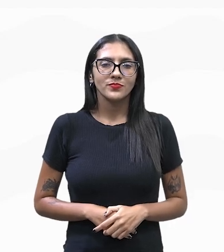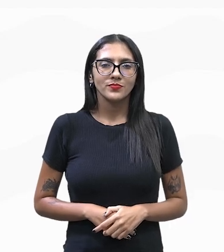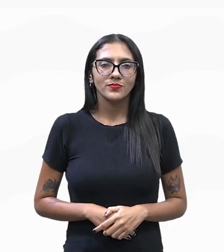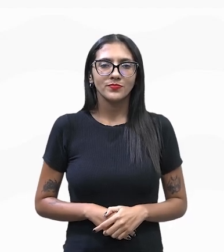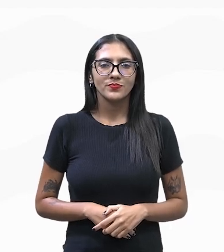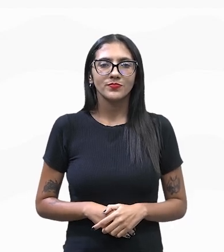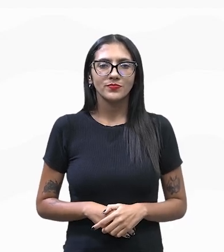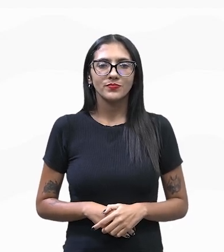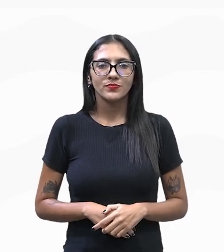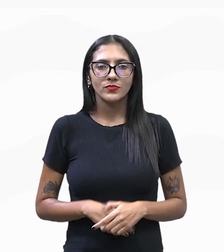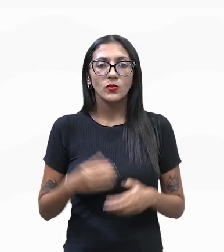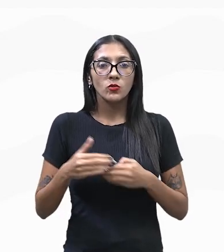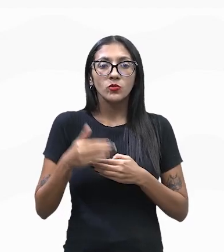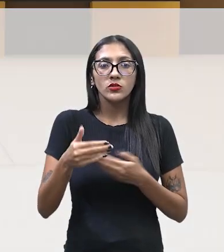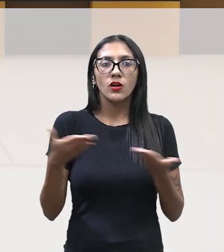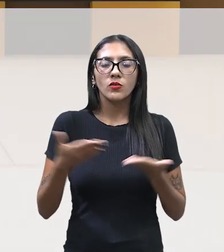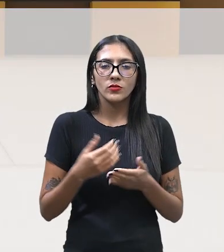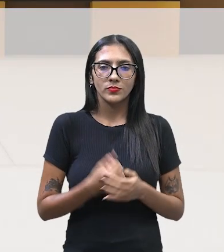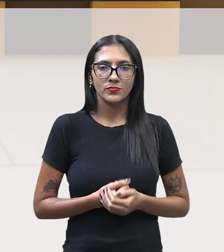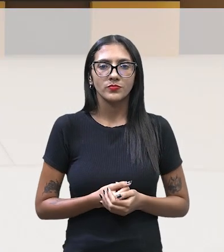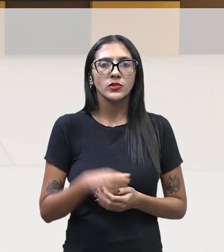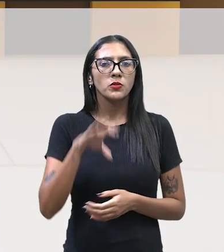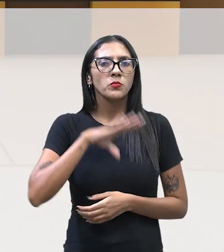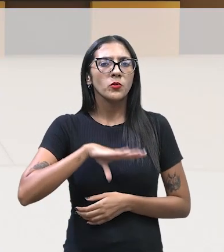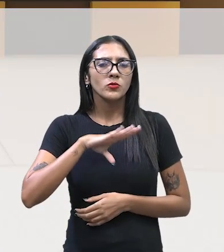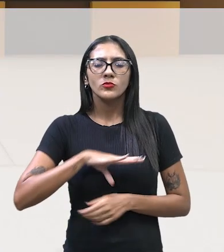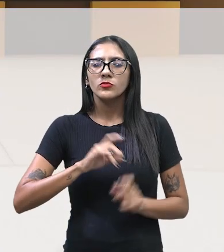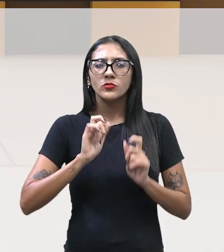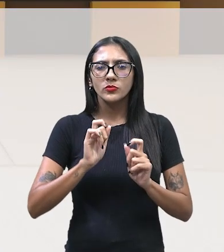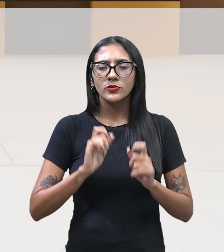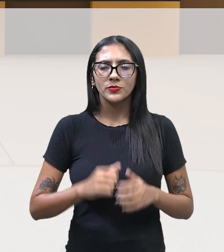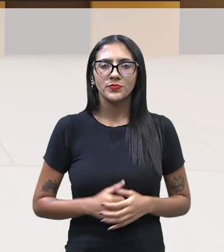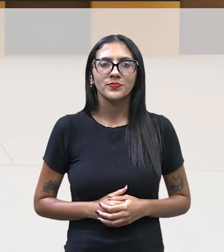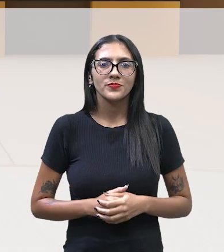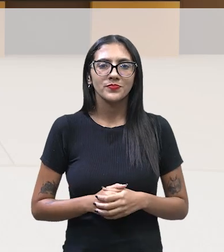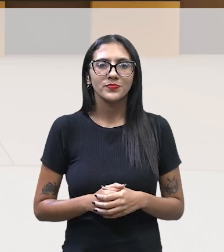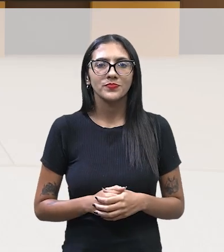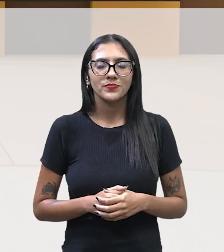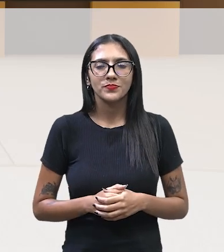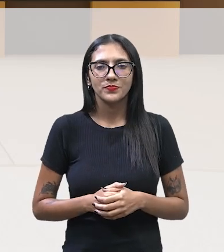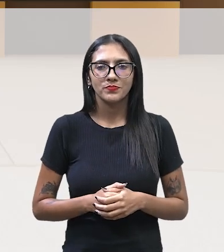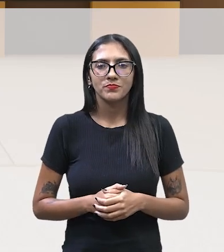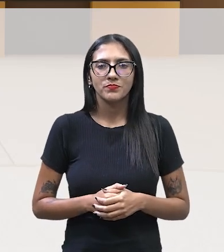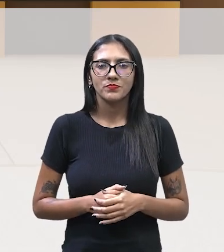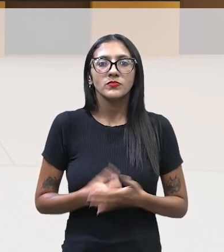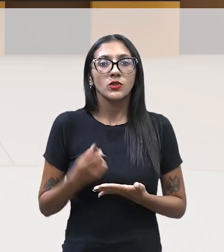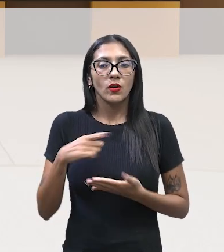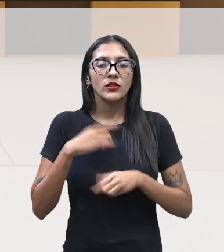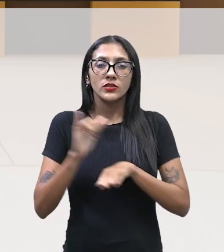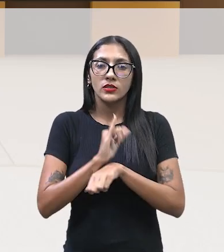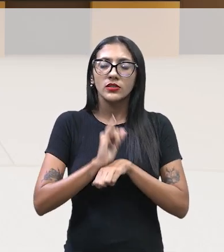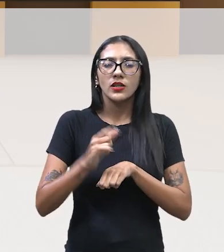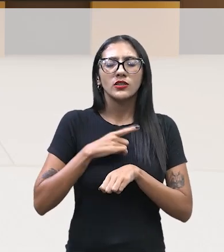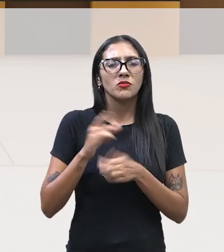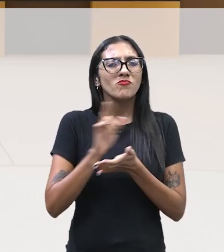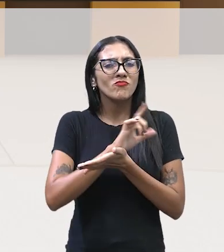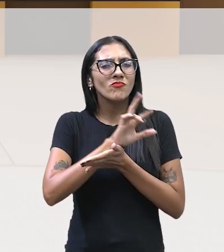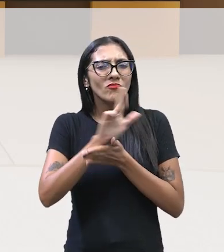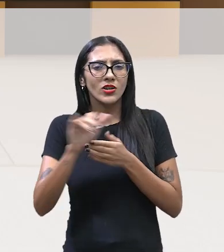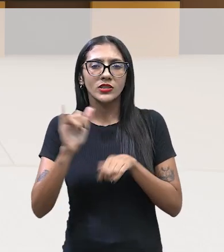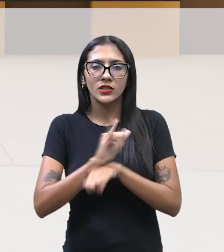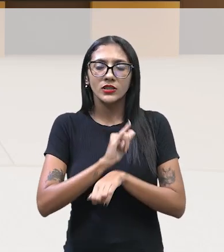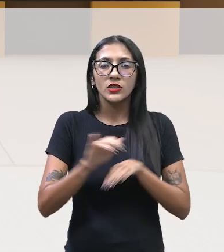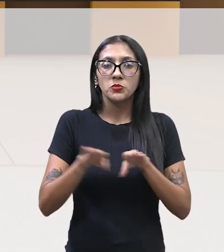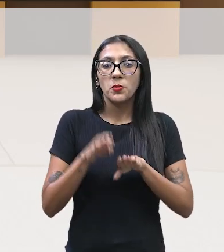Continuando agora, olha só, a definição em português, professora, de marketing digital. Exatamente, marketing digital é o conjunto de estratégias e